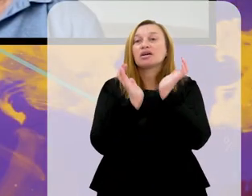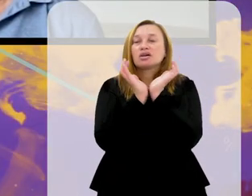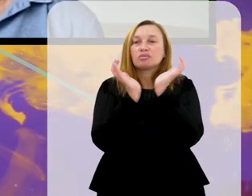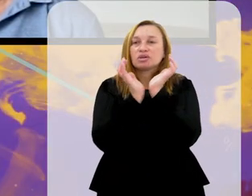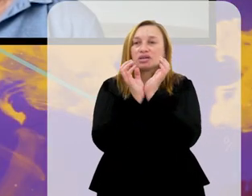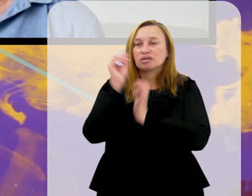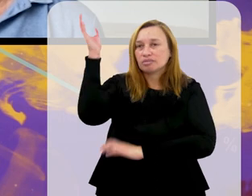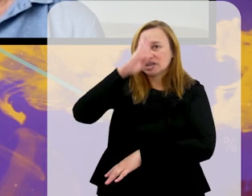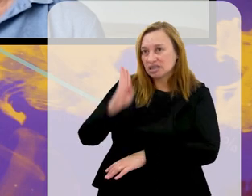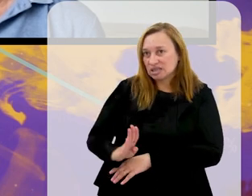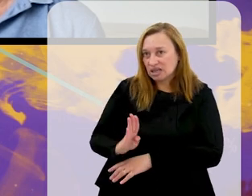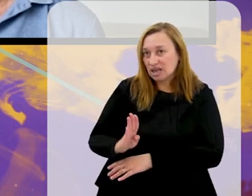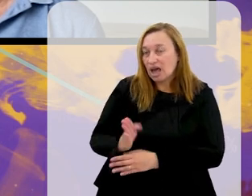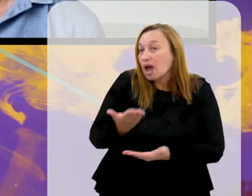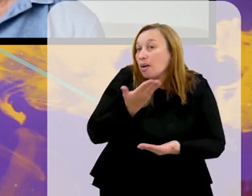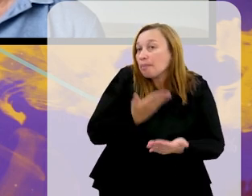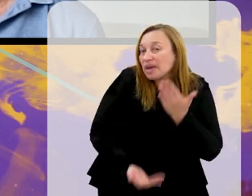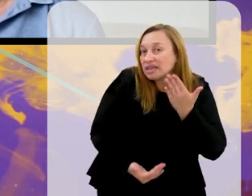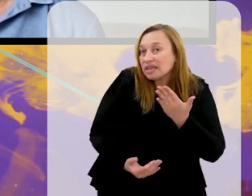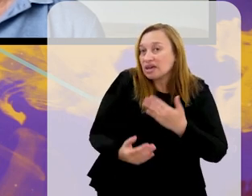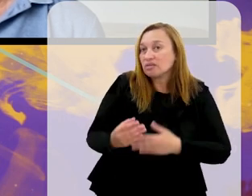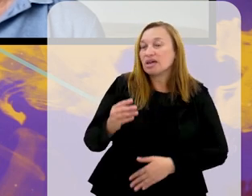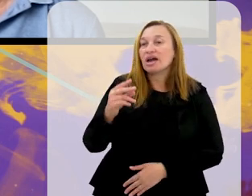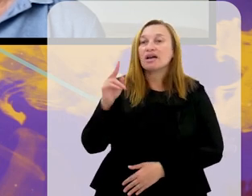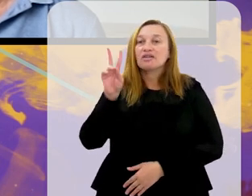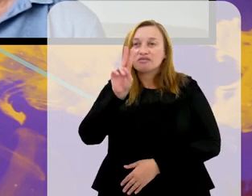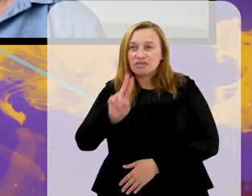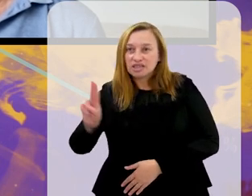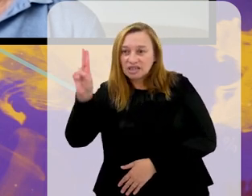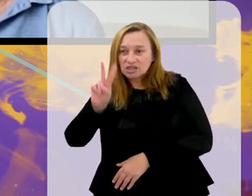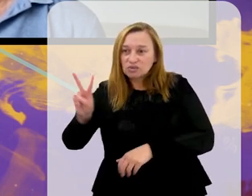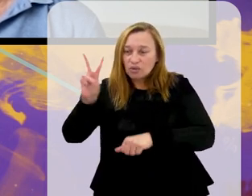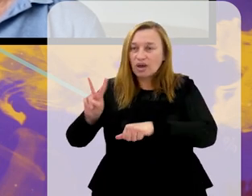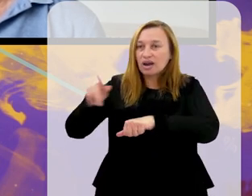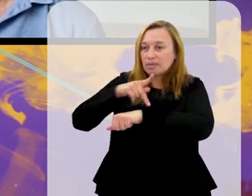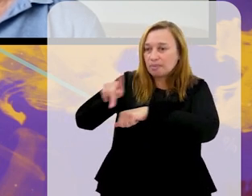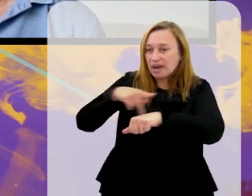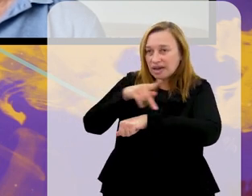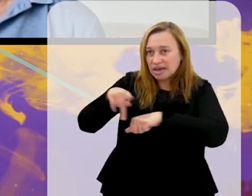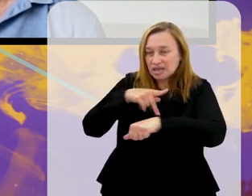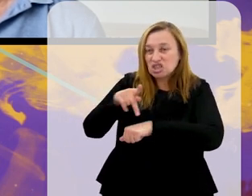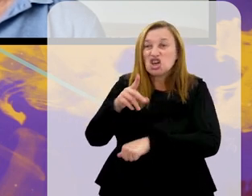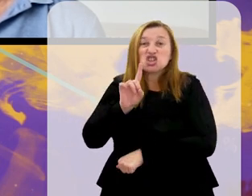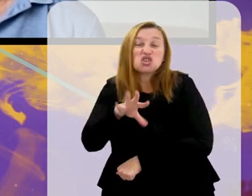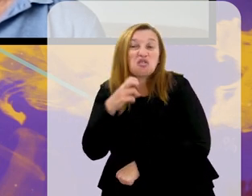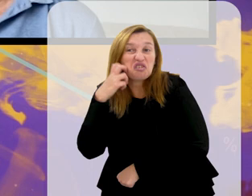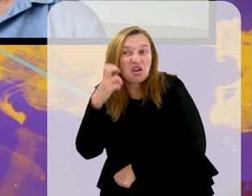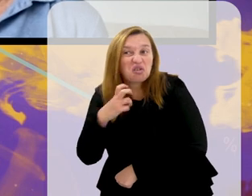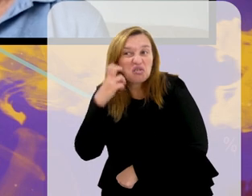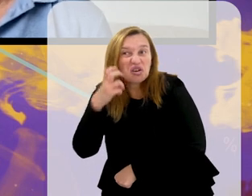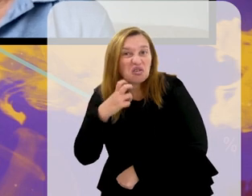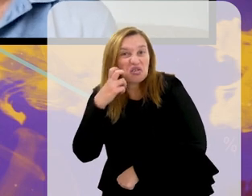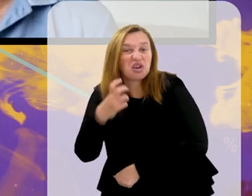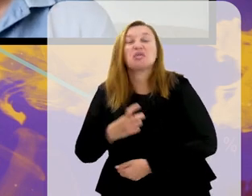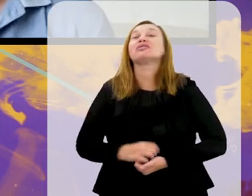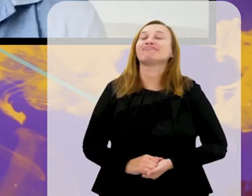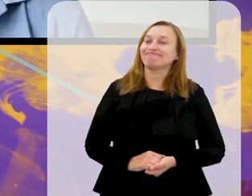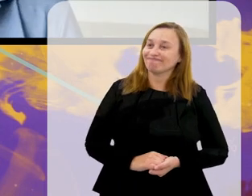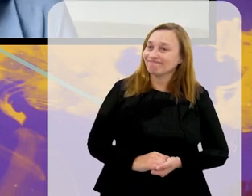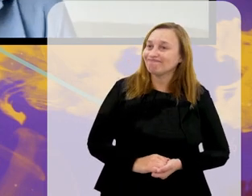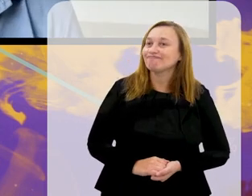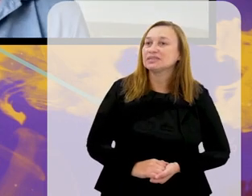no pré-olímpico da Venezuela. Olha, é só vergonha, é vergonha, em cima de vergonha, Heraldo. Você que tem muito mais